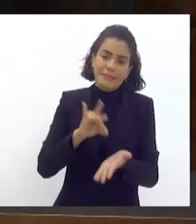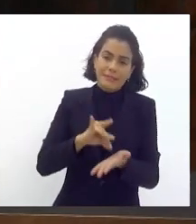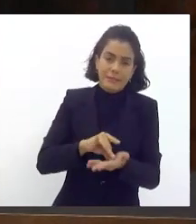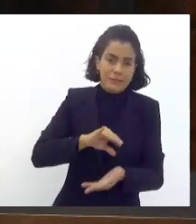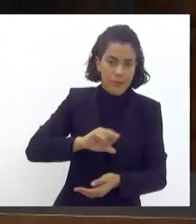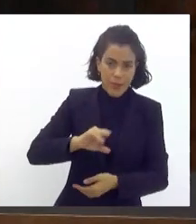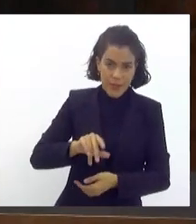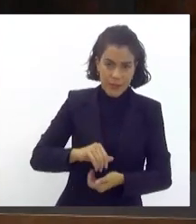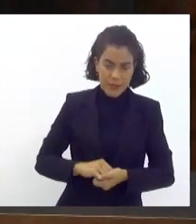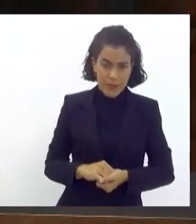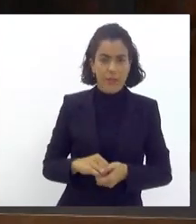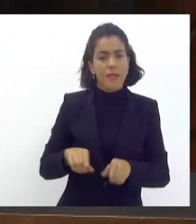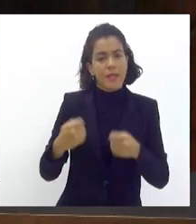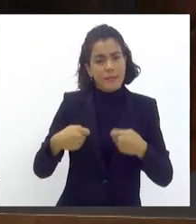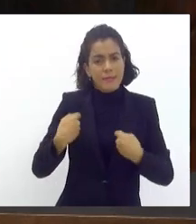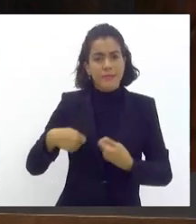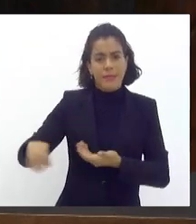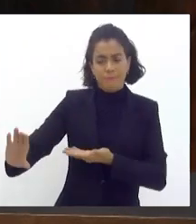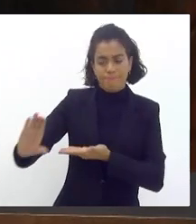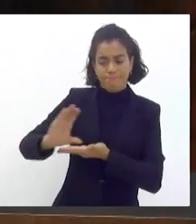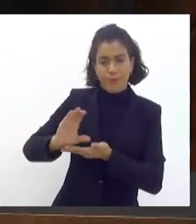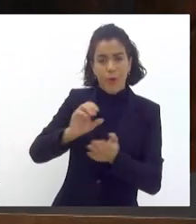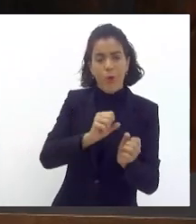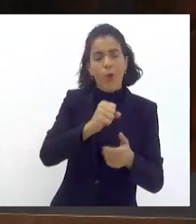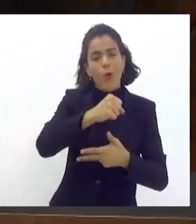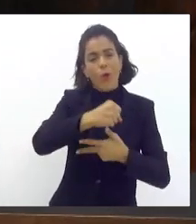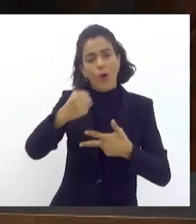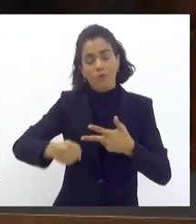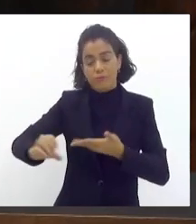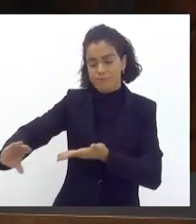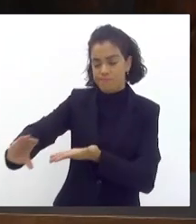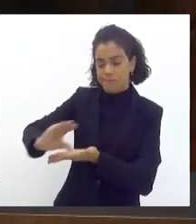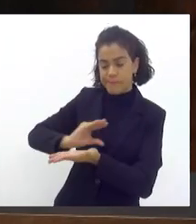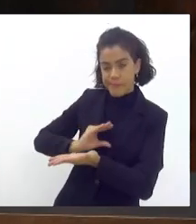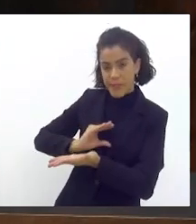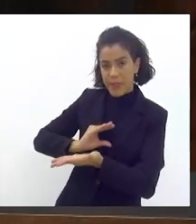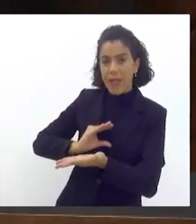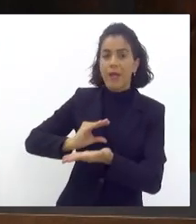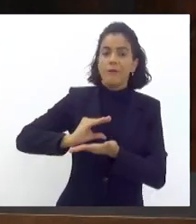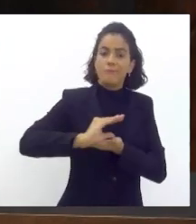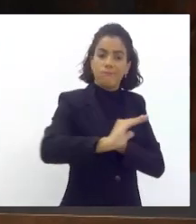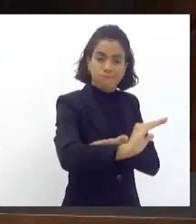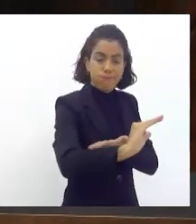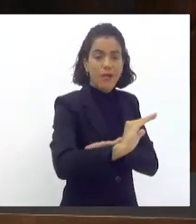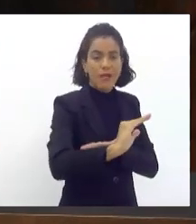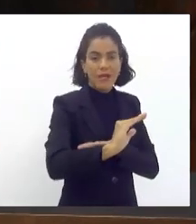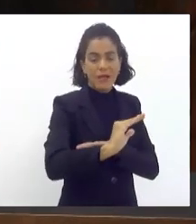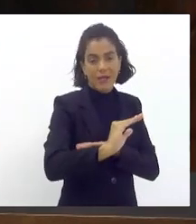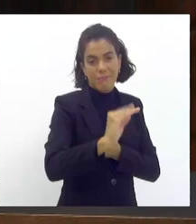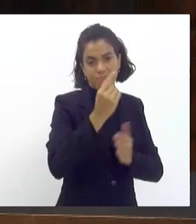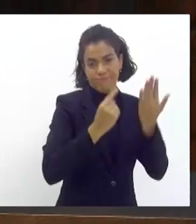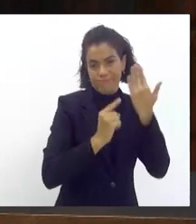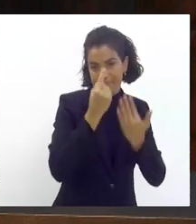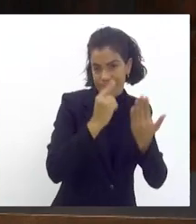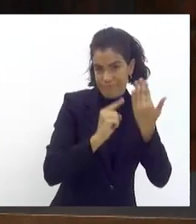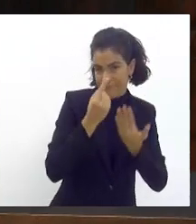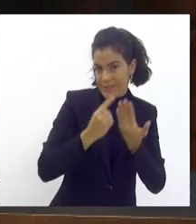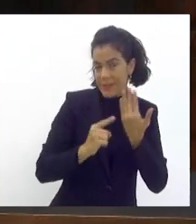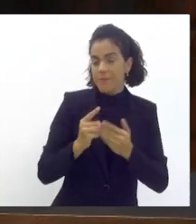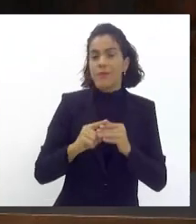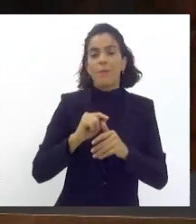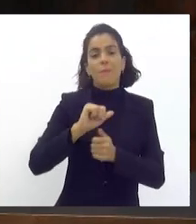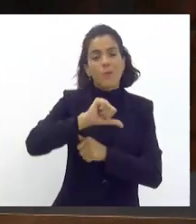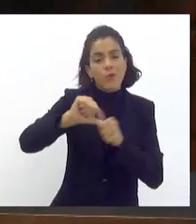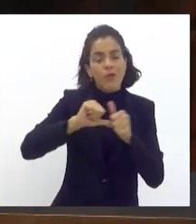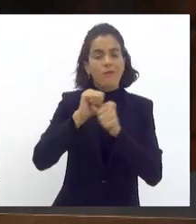necessário esse repasse que é feito pelo poder público, e a gente precisa que esse repasse seja sistematizado, traduzido em lei,